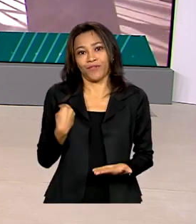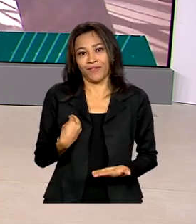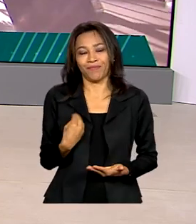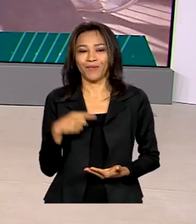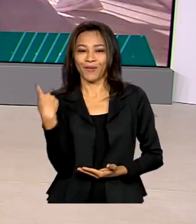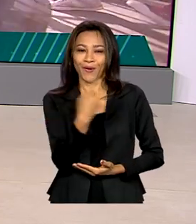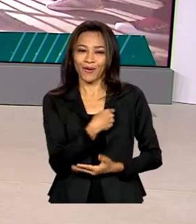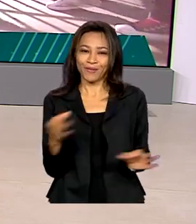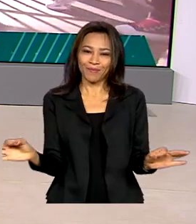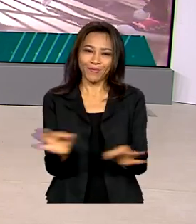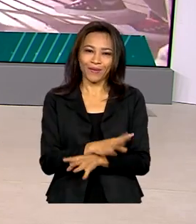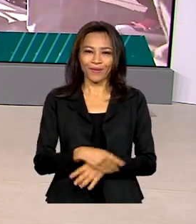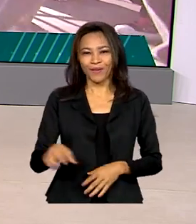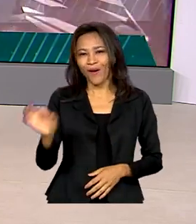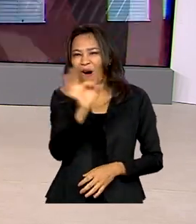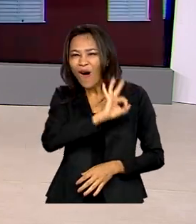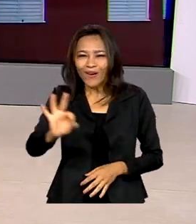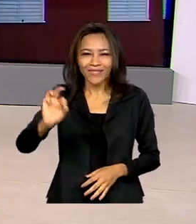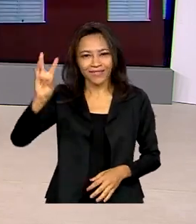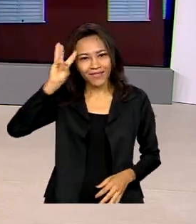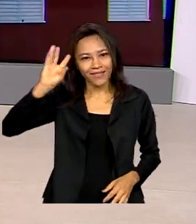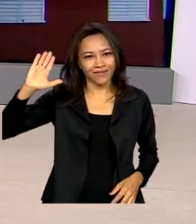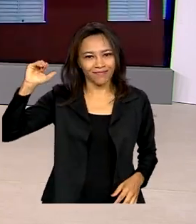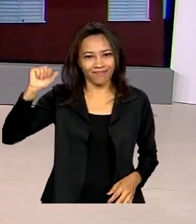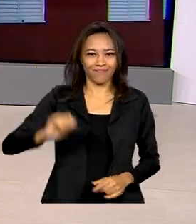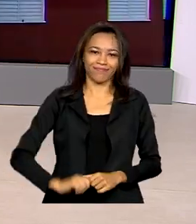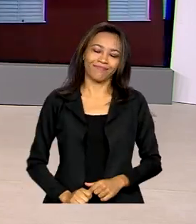gente fica por aqui. Uma ótima terça-feira. Tchau.